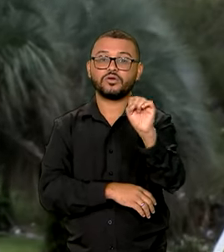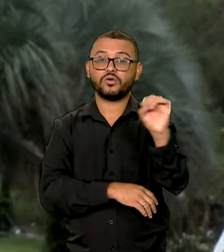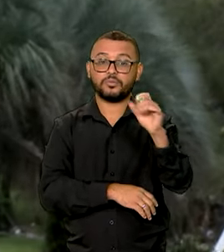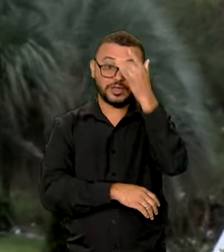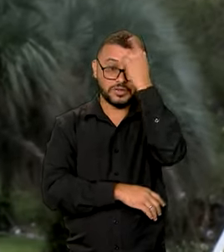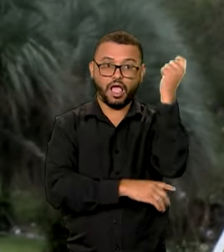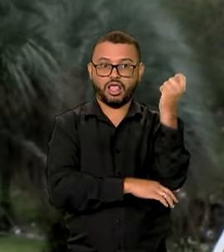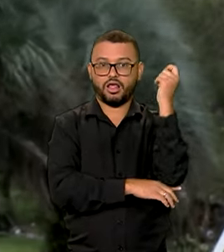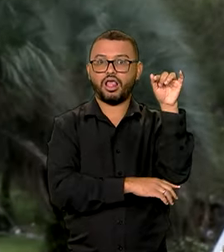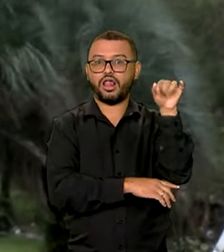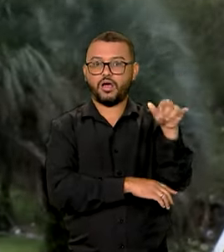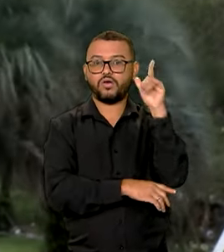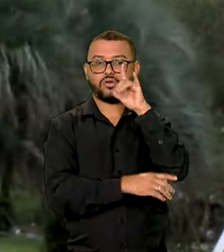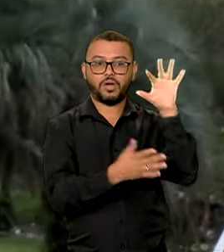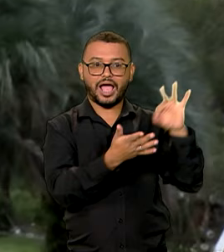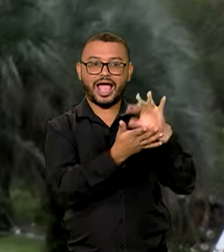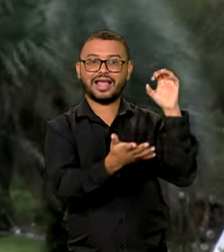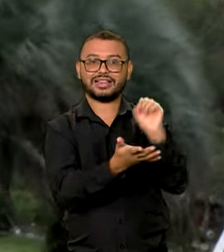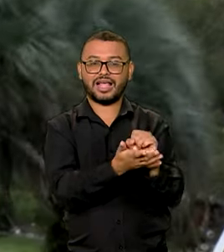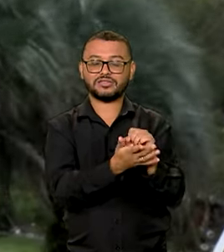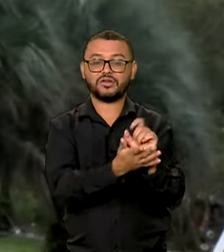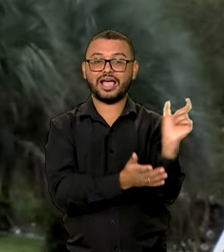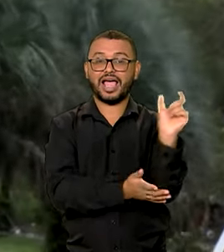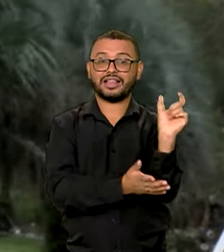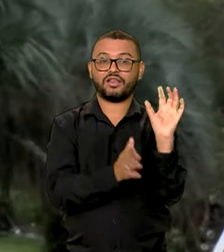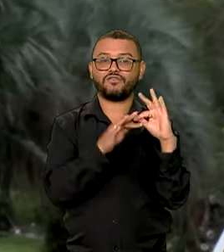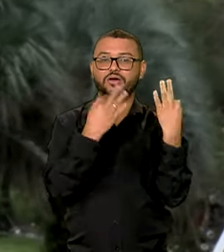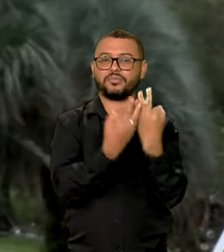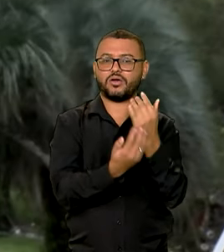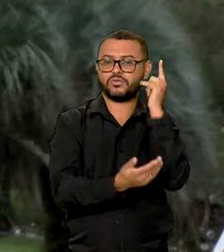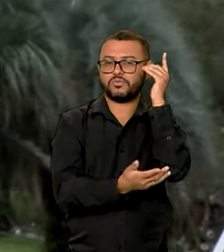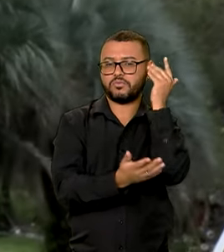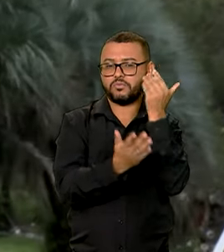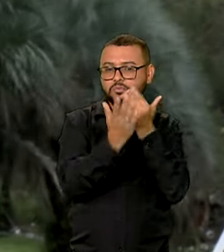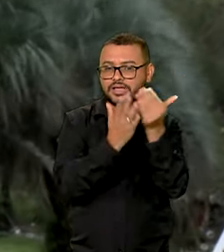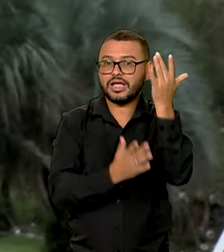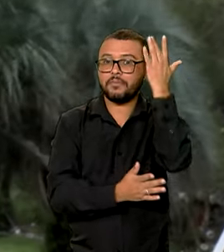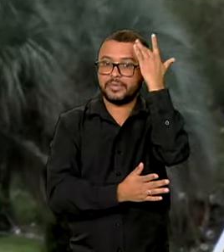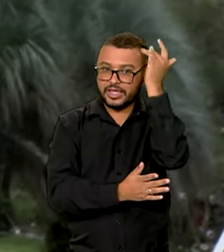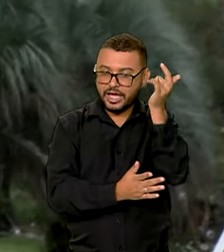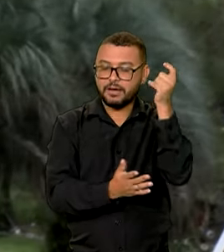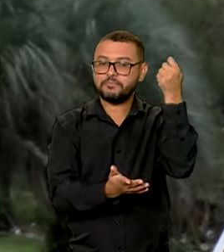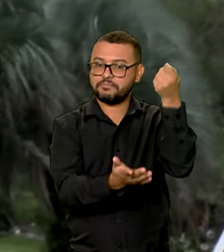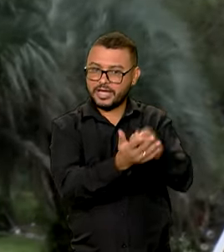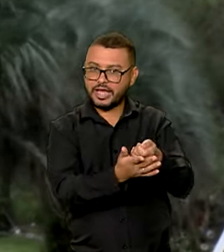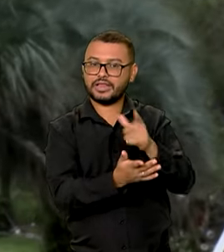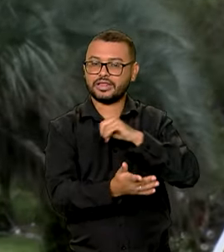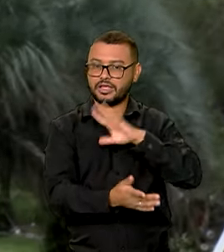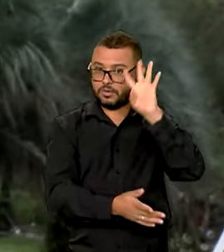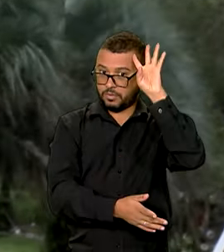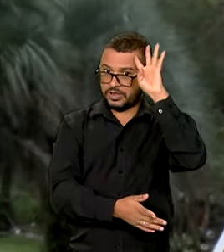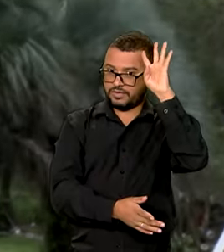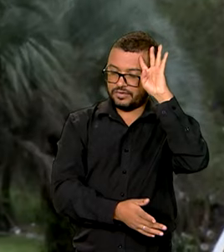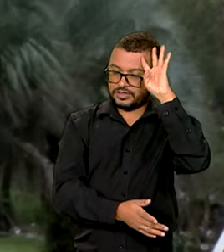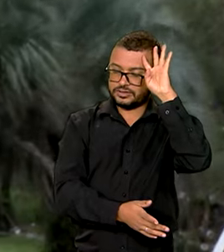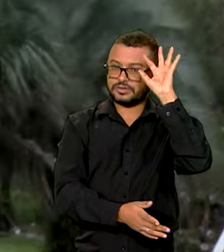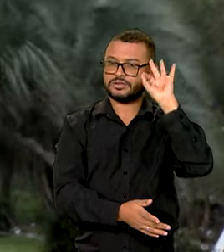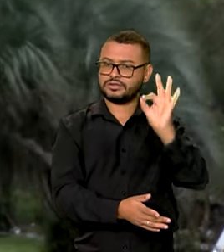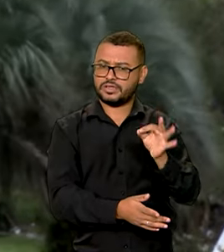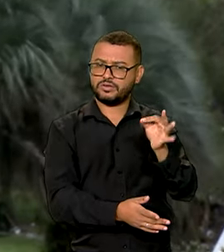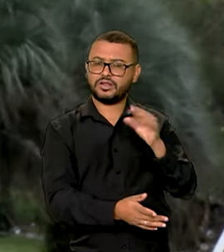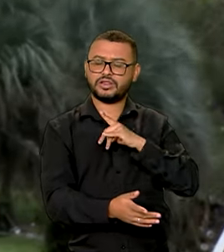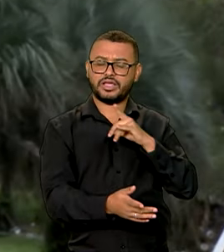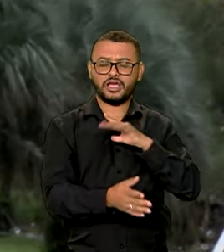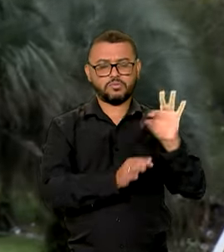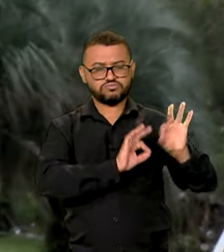do Rio Grande do Sul que foram incluídas no programa Bolsa Família vão receber a primeira parcela do benefício, como você disse, nesta quarta-feira. Para isso, foi